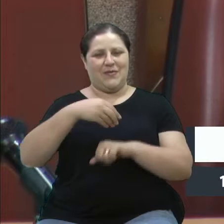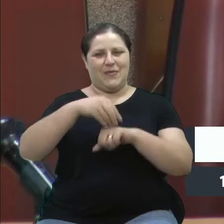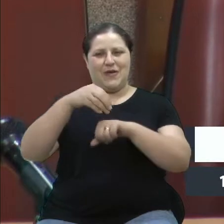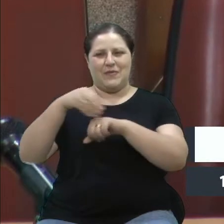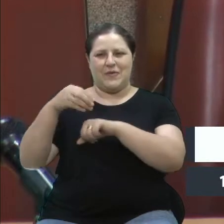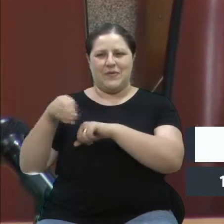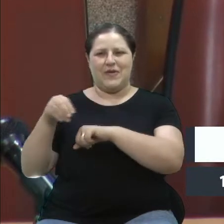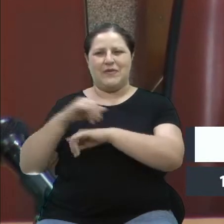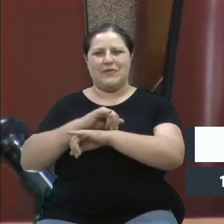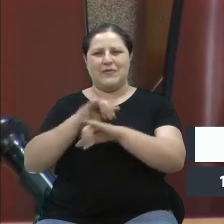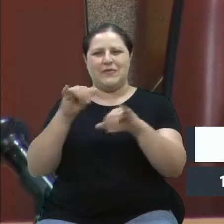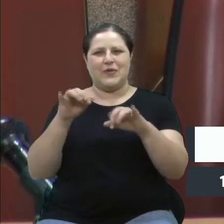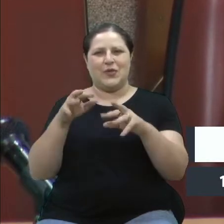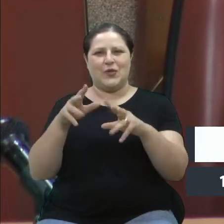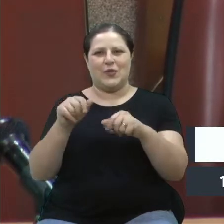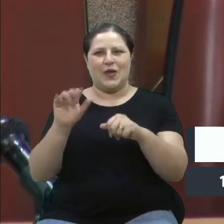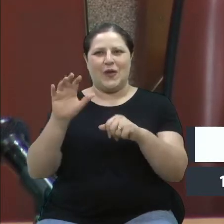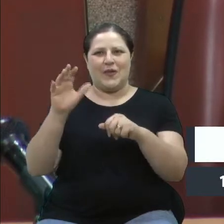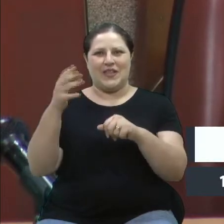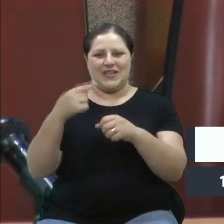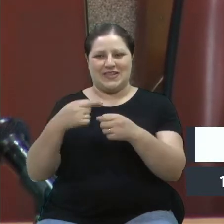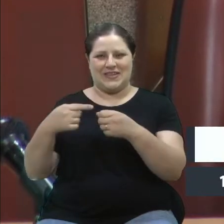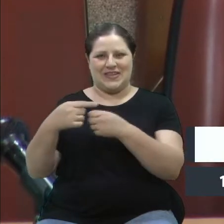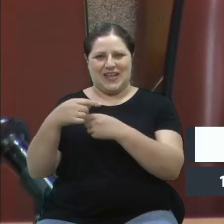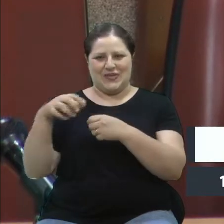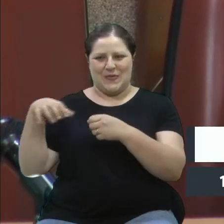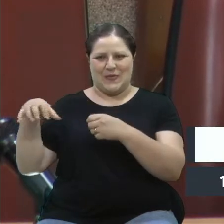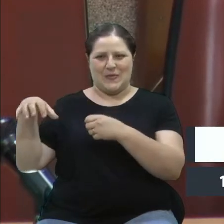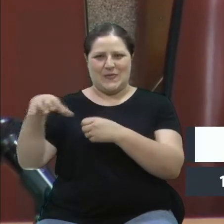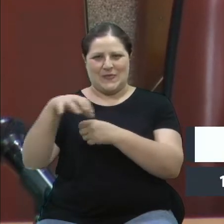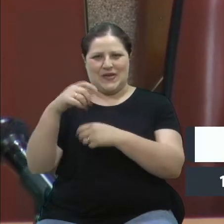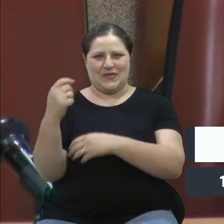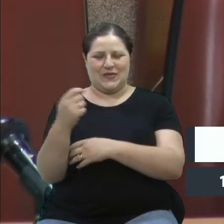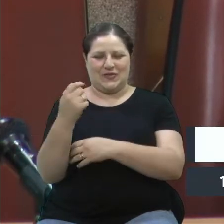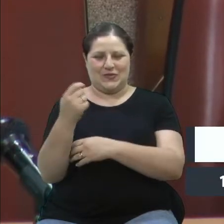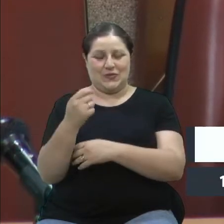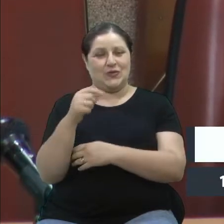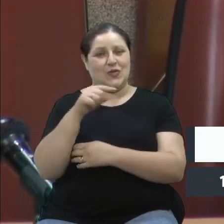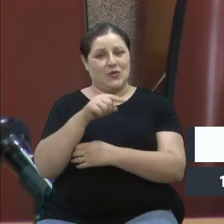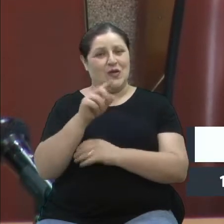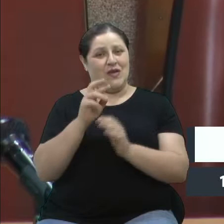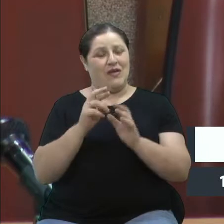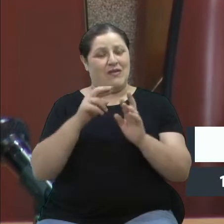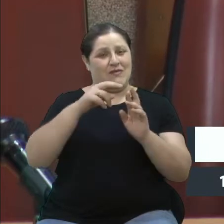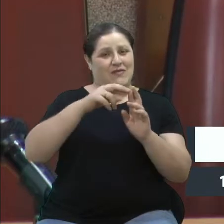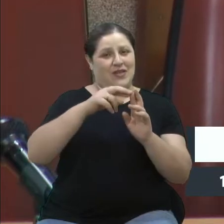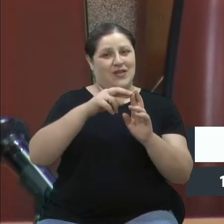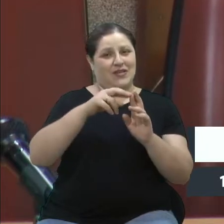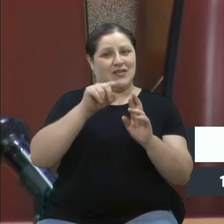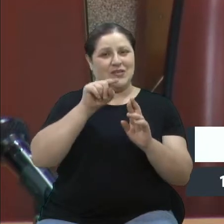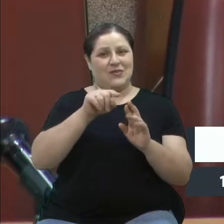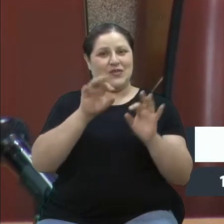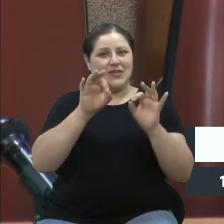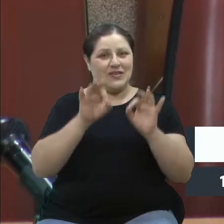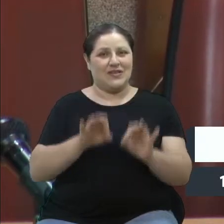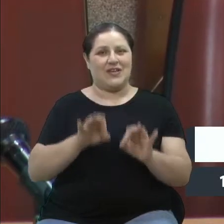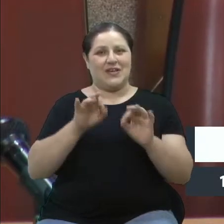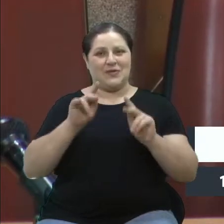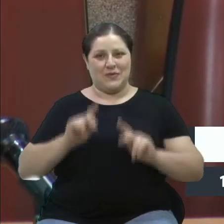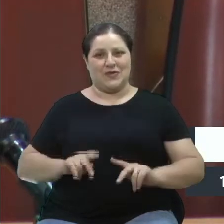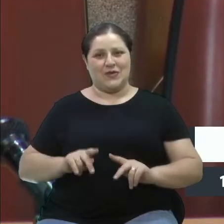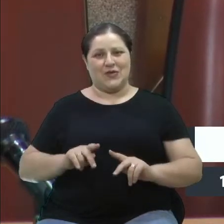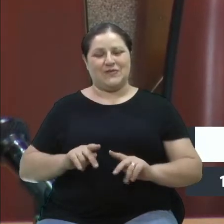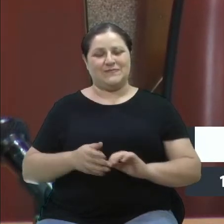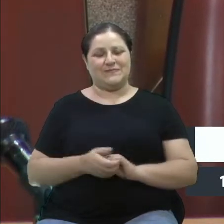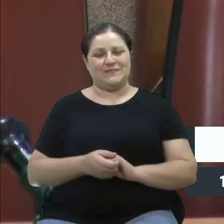quero a senhora grande representante aqui, sem dúvida nenhuma, né? Uma referência, e fez justiça por estar aqui nesse momento. Então, quero me